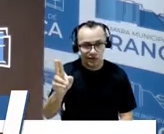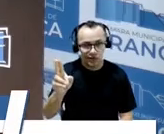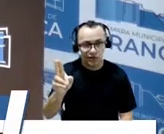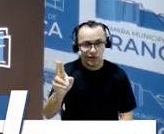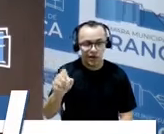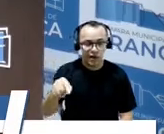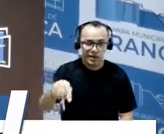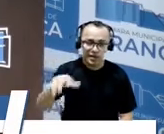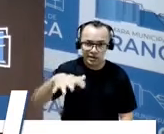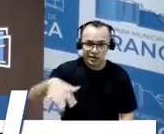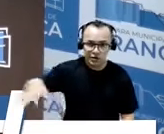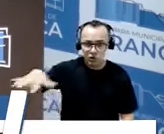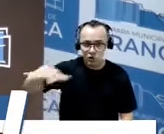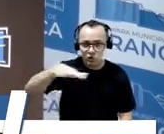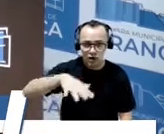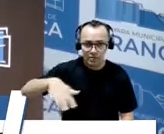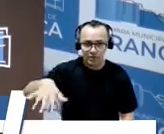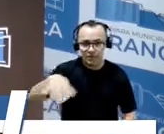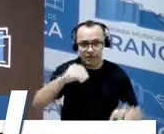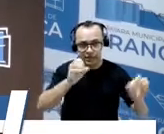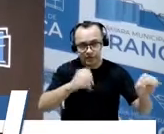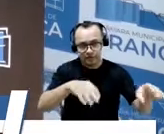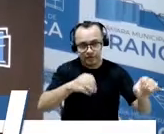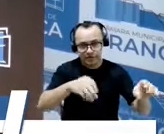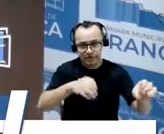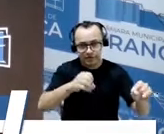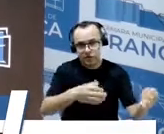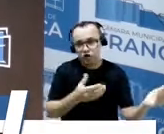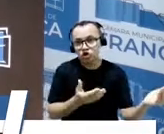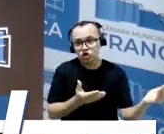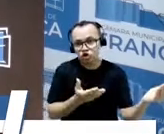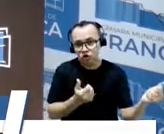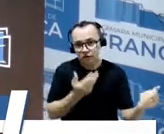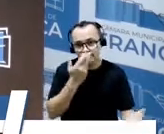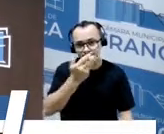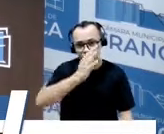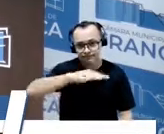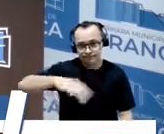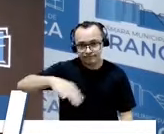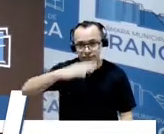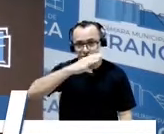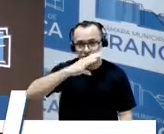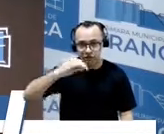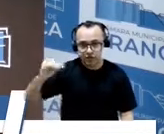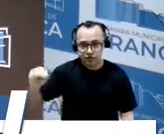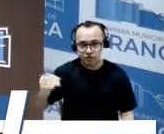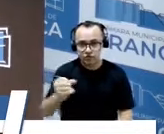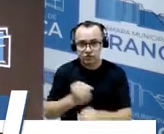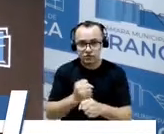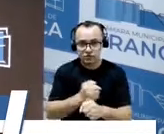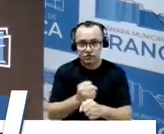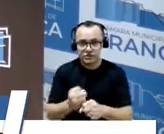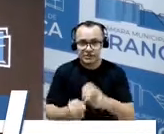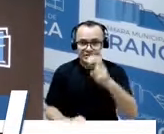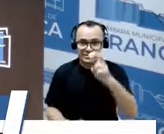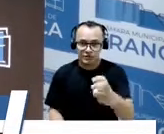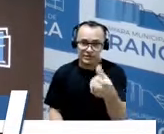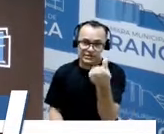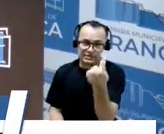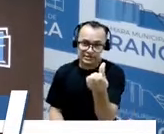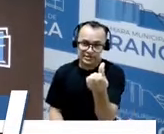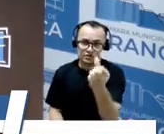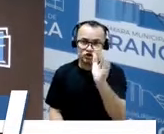da evangelização, não só de jovens, crianças e adultos. E são 56 anos já que a renovação